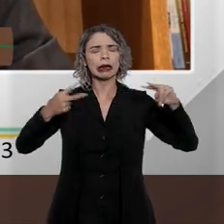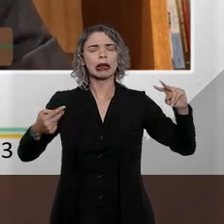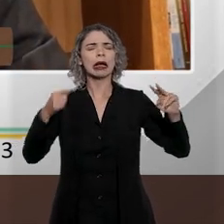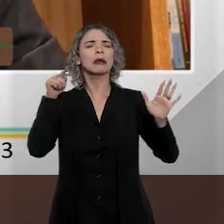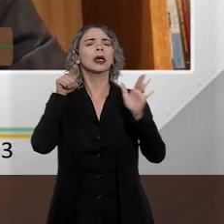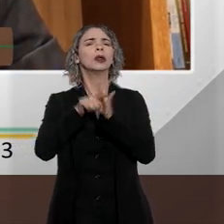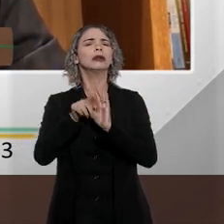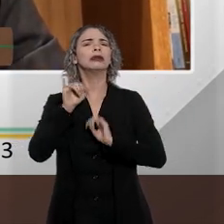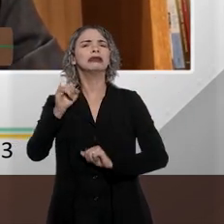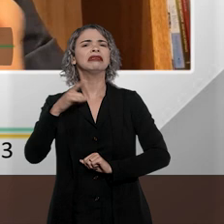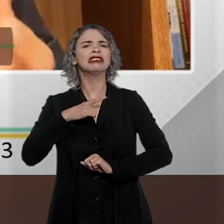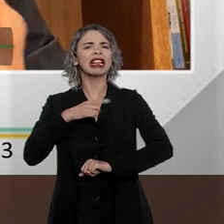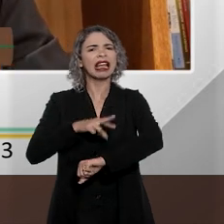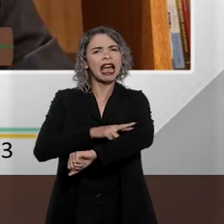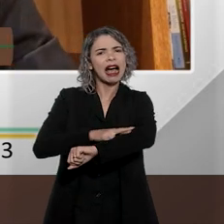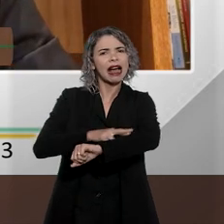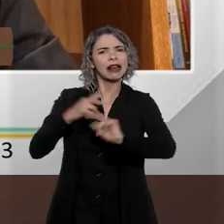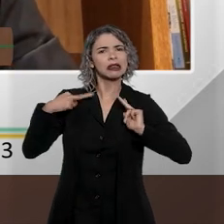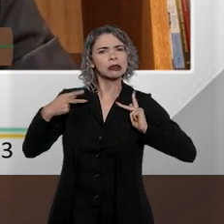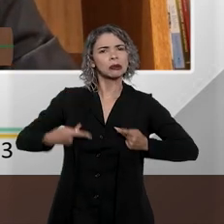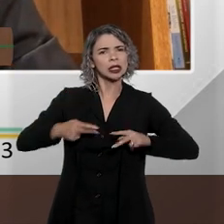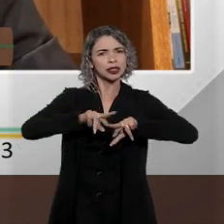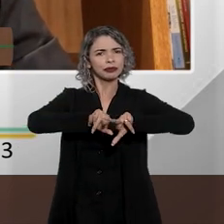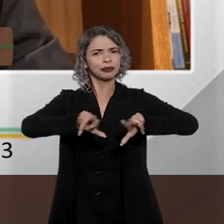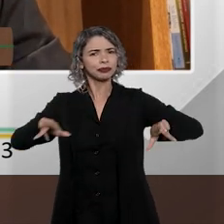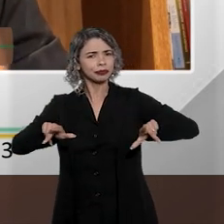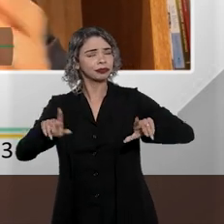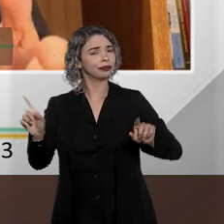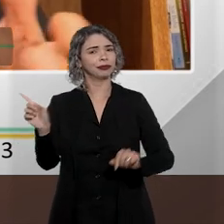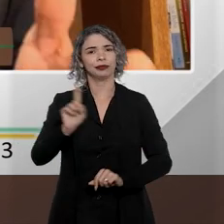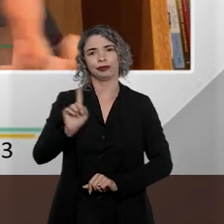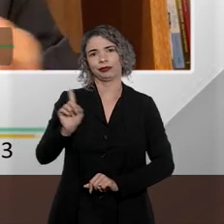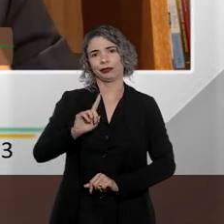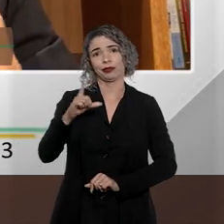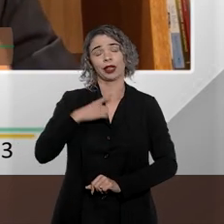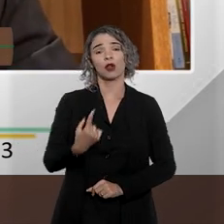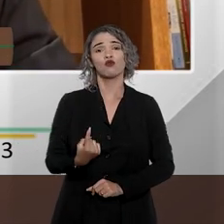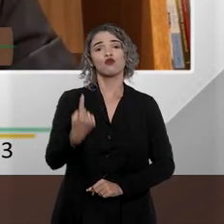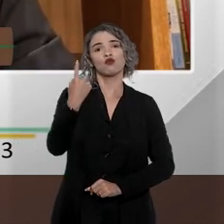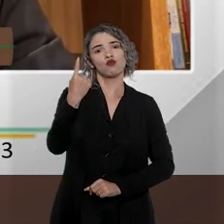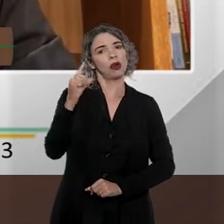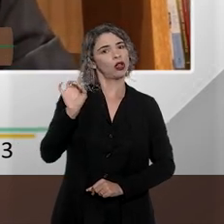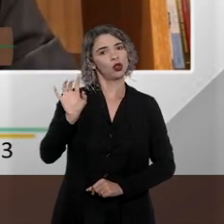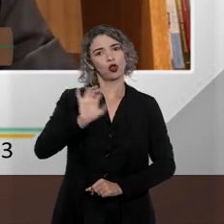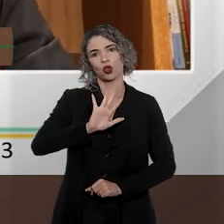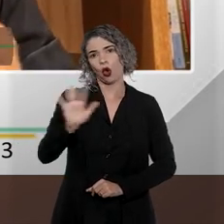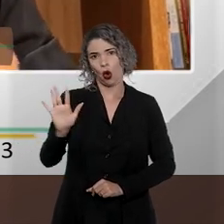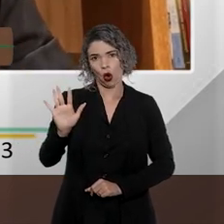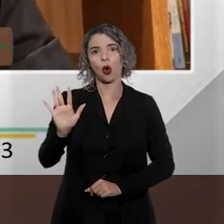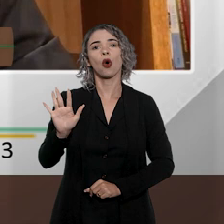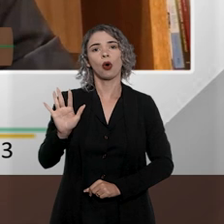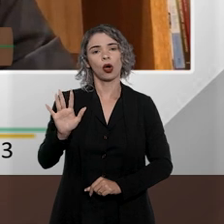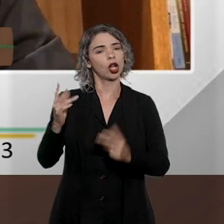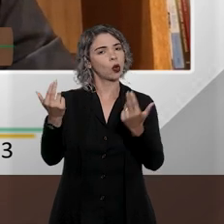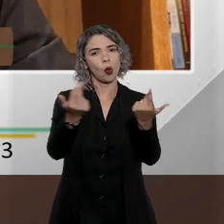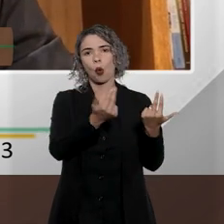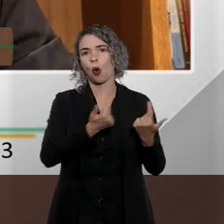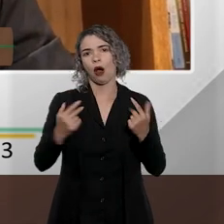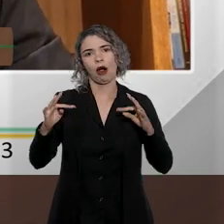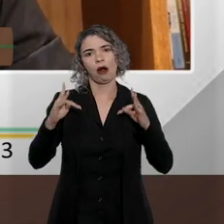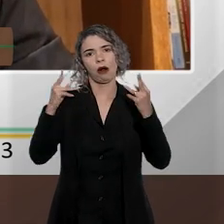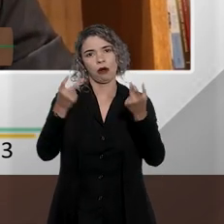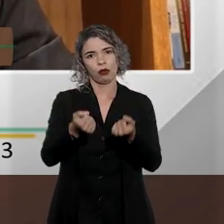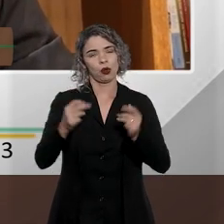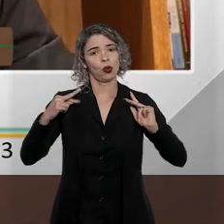questiona a própria existência de raças humanas. Existiria uma raça humana, biologicamente falando, fisiologicamente falando.